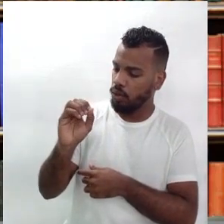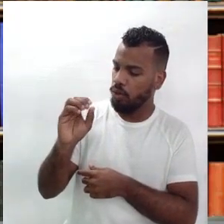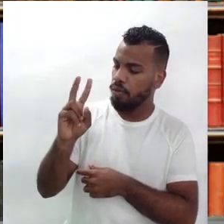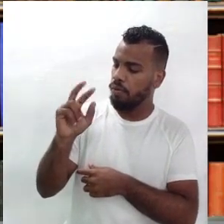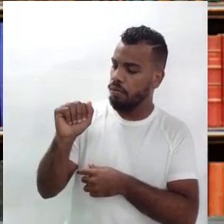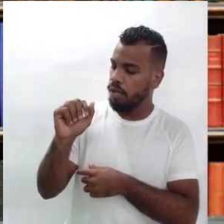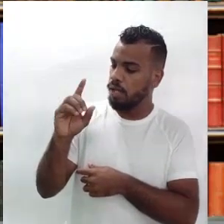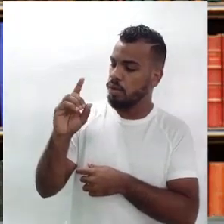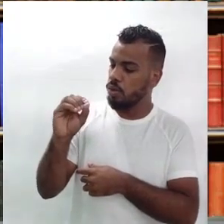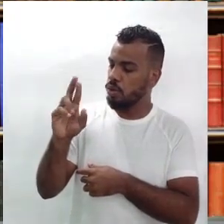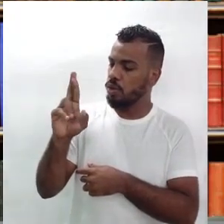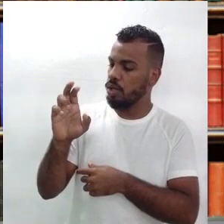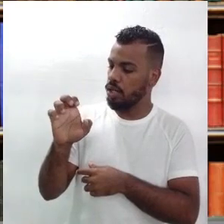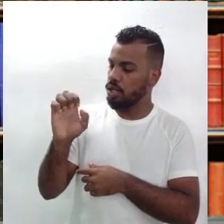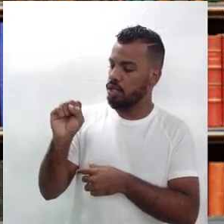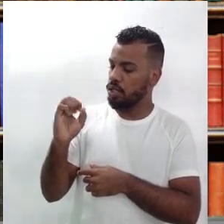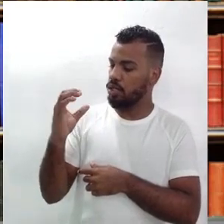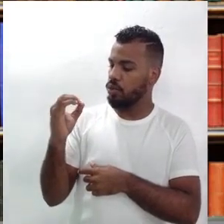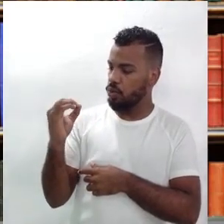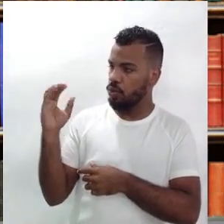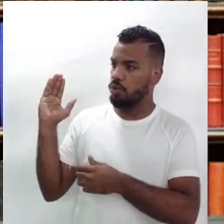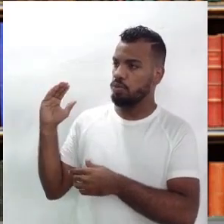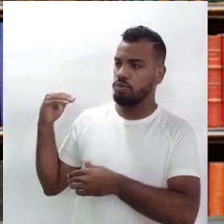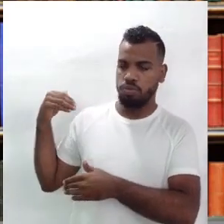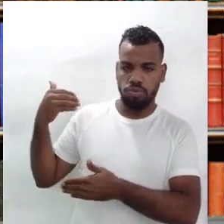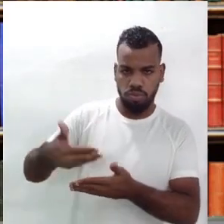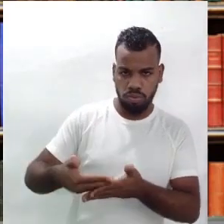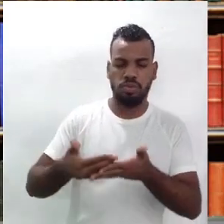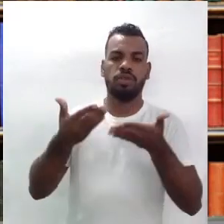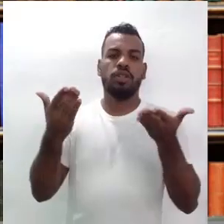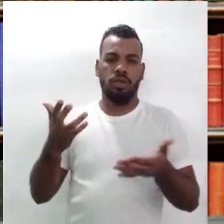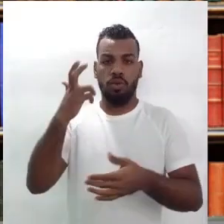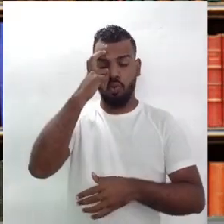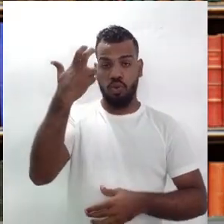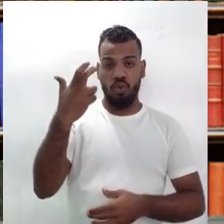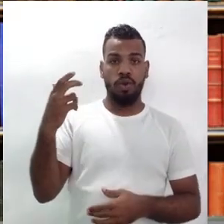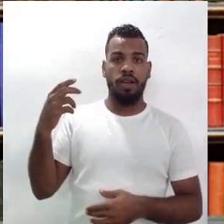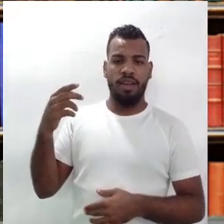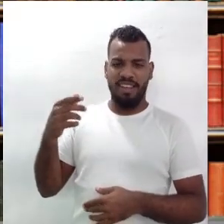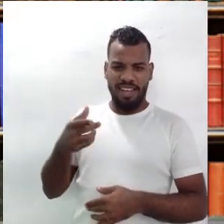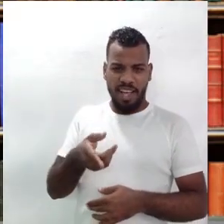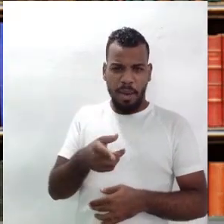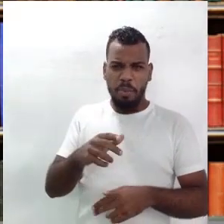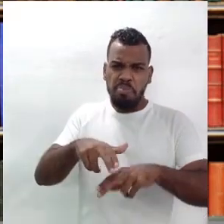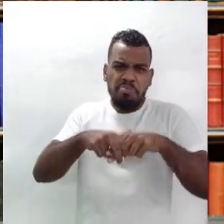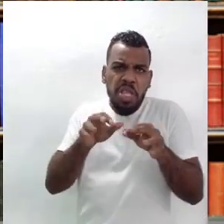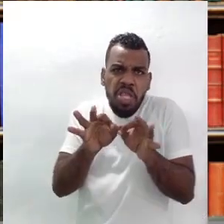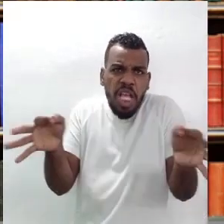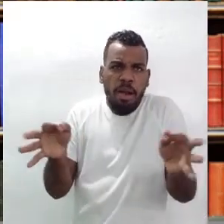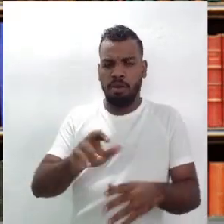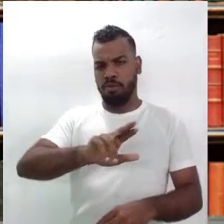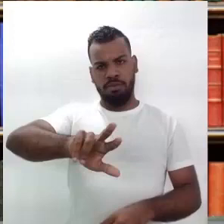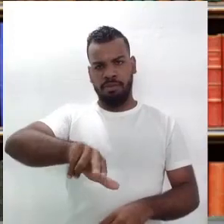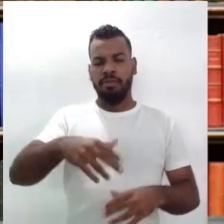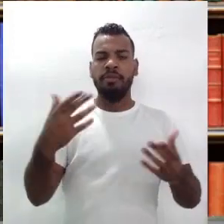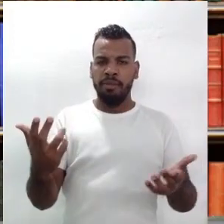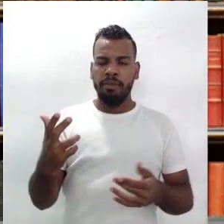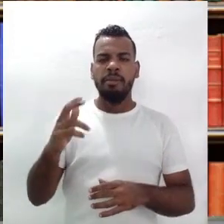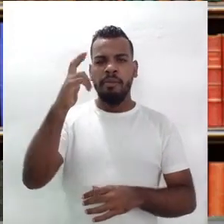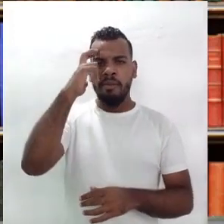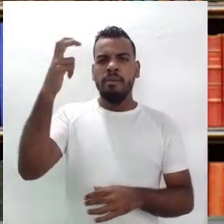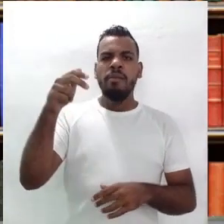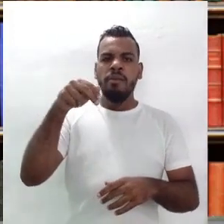Então, essa cultura medieval não está aí, por acaso, impregnada na cultura